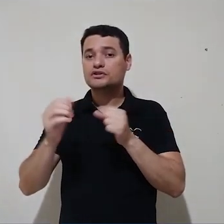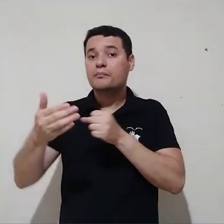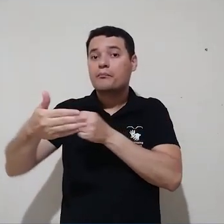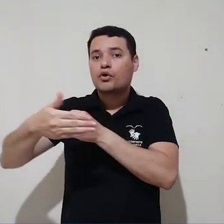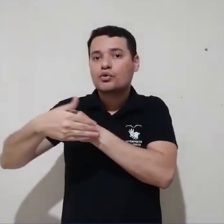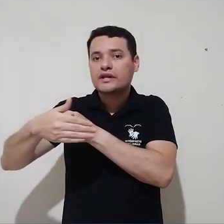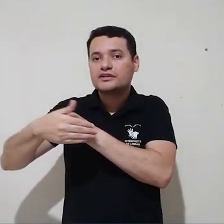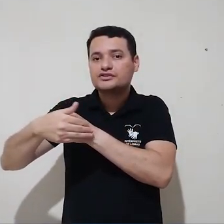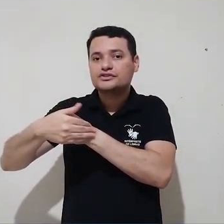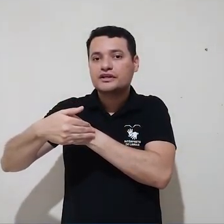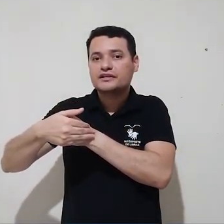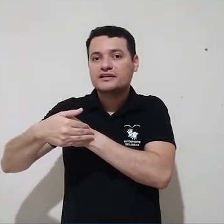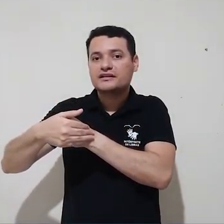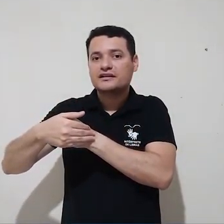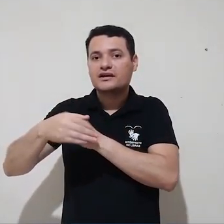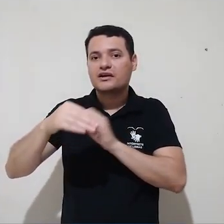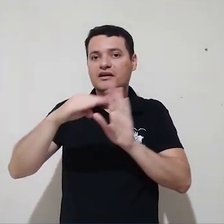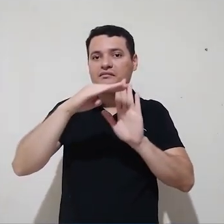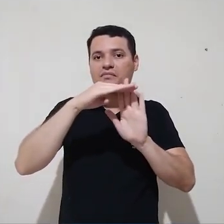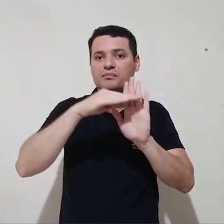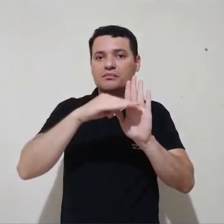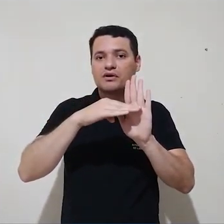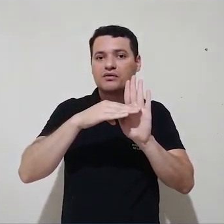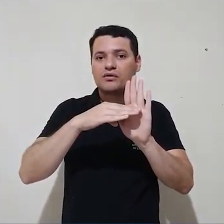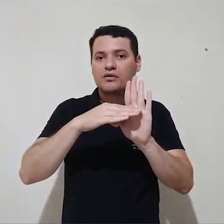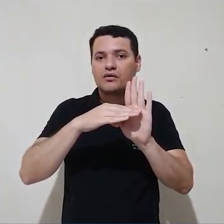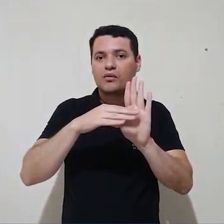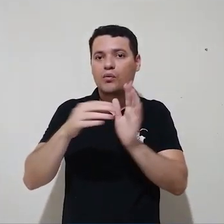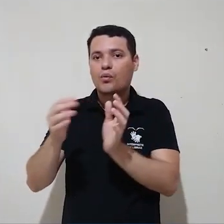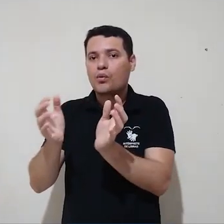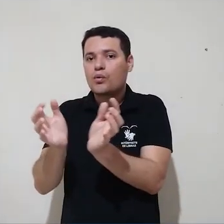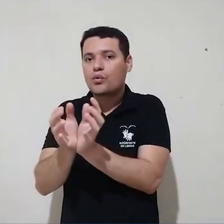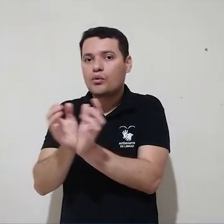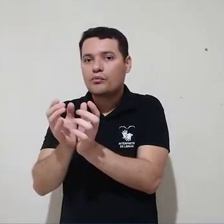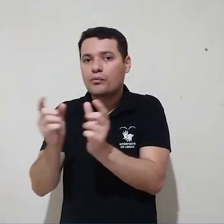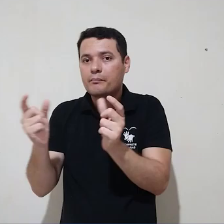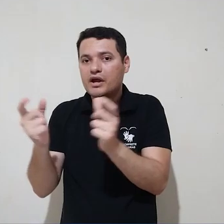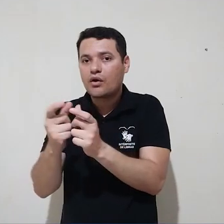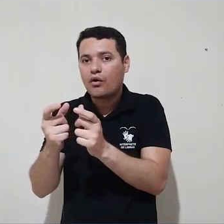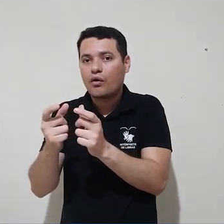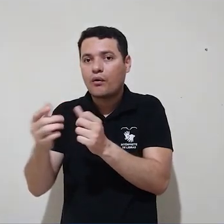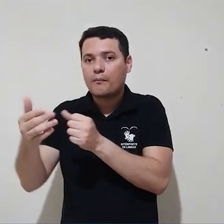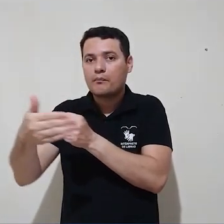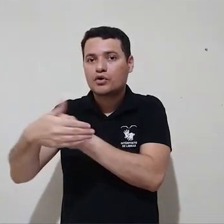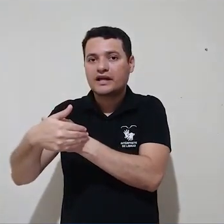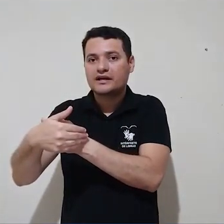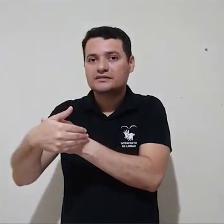filtros para restringir essa lista a um grupo menor. Por exemplo,